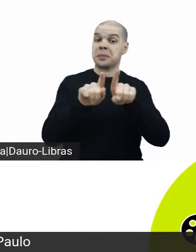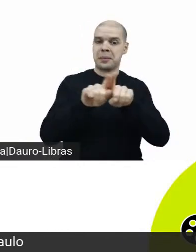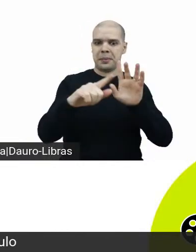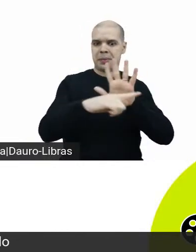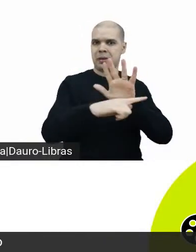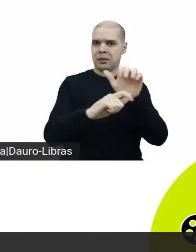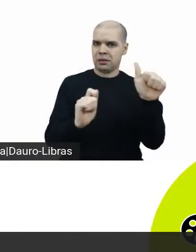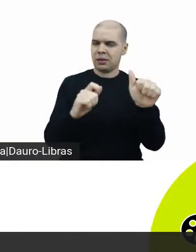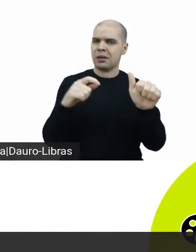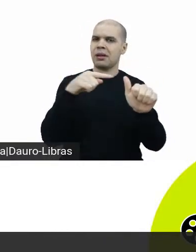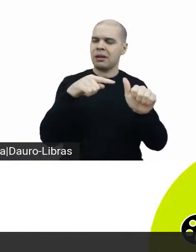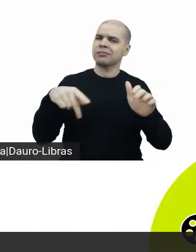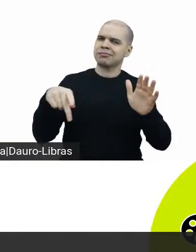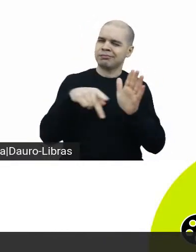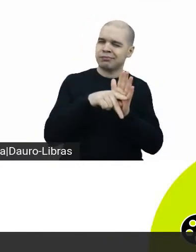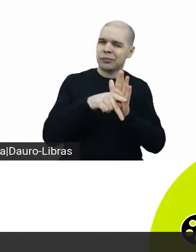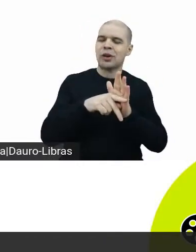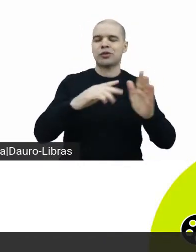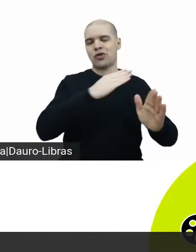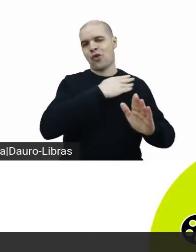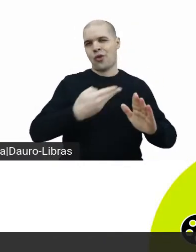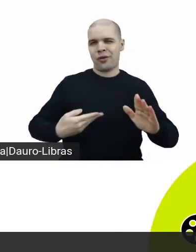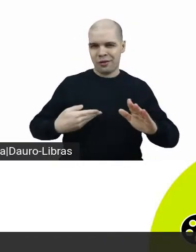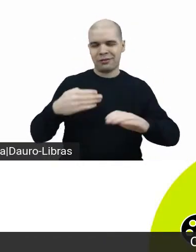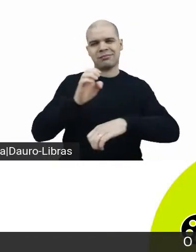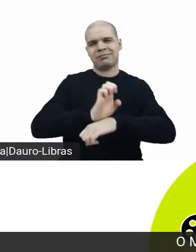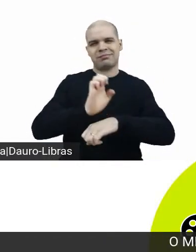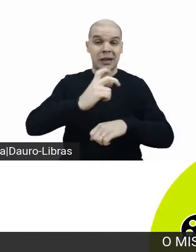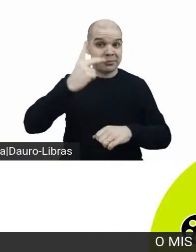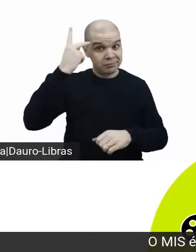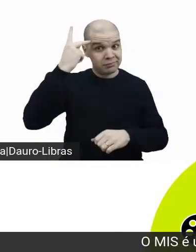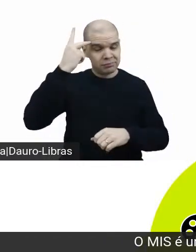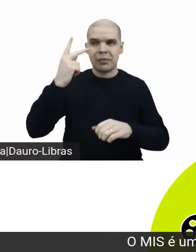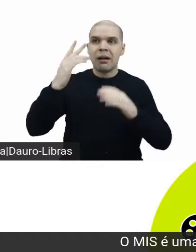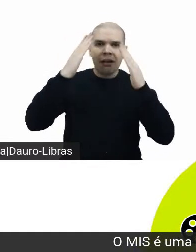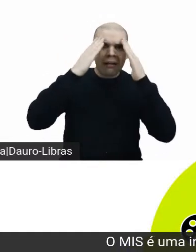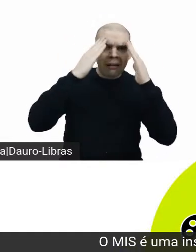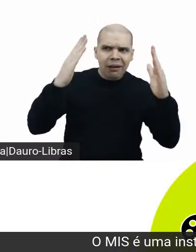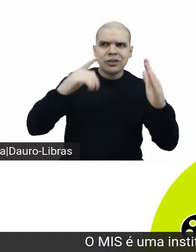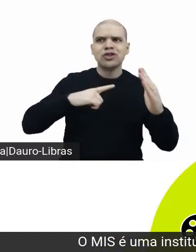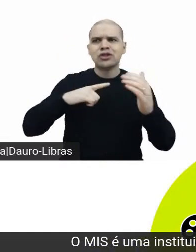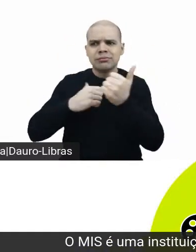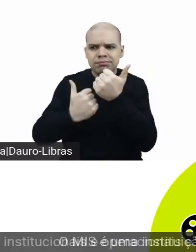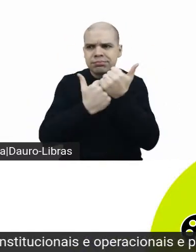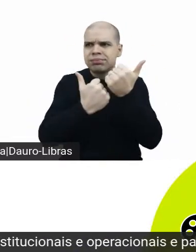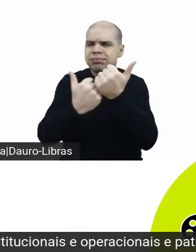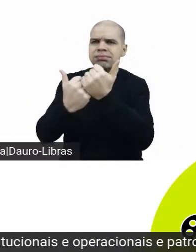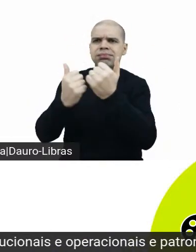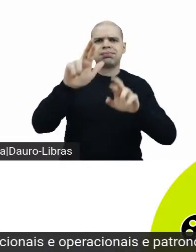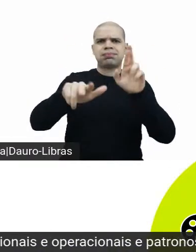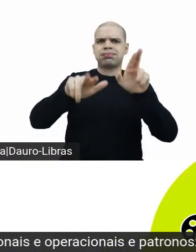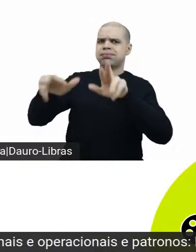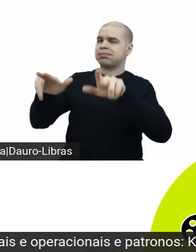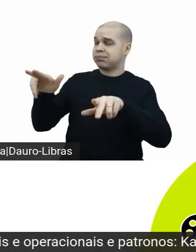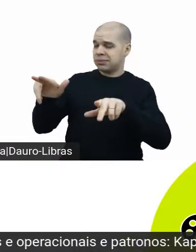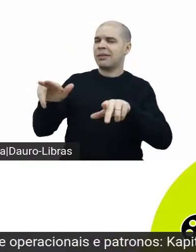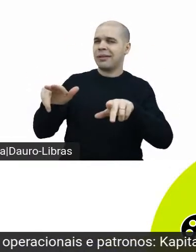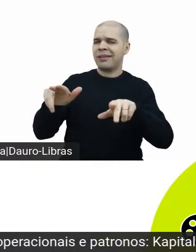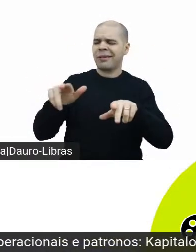Estado de São Paulo, e a gente agradece todos os patrocinadores e apoiadores do MIS de 2021,